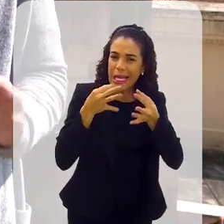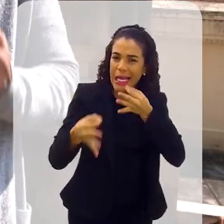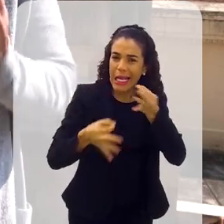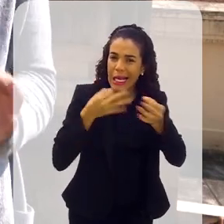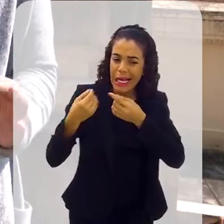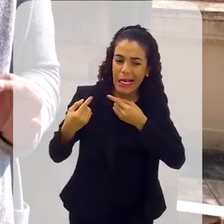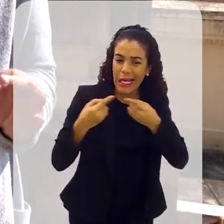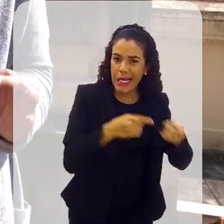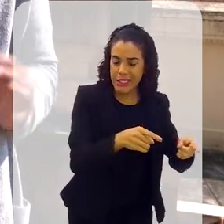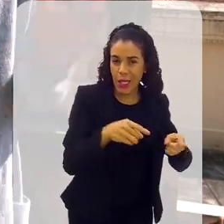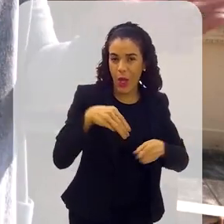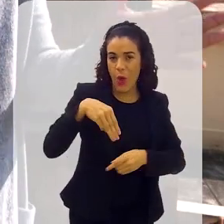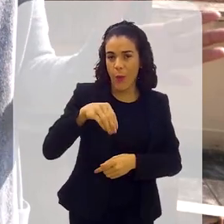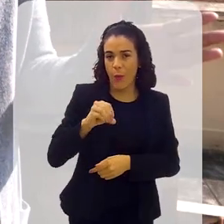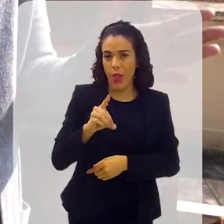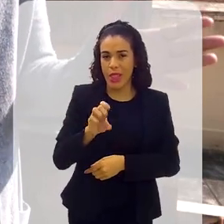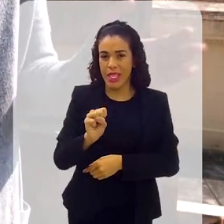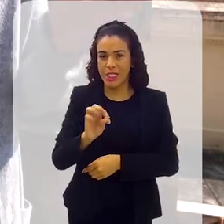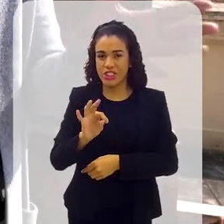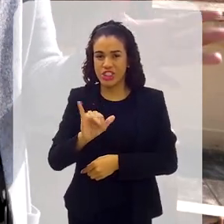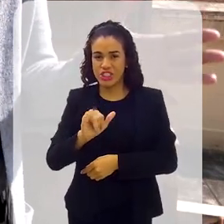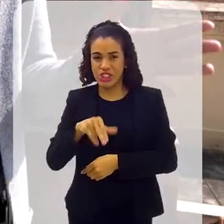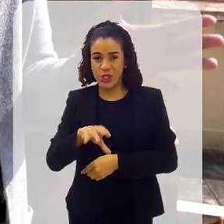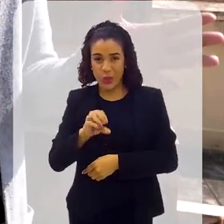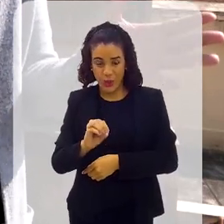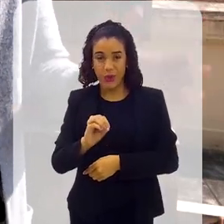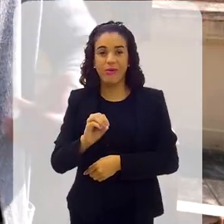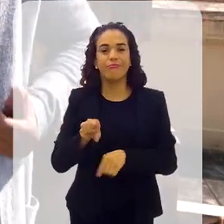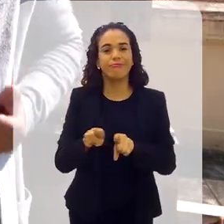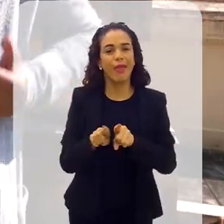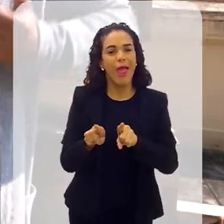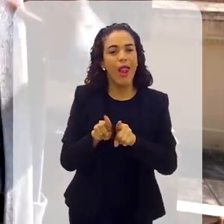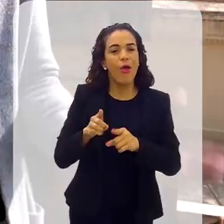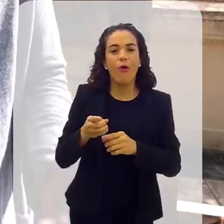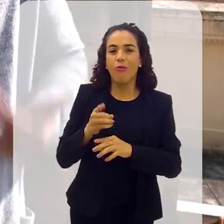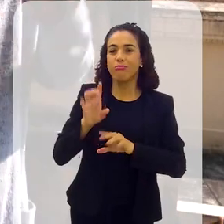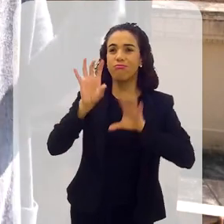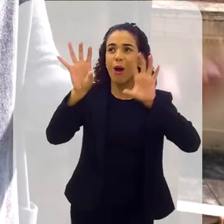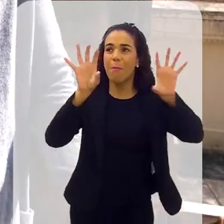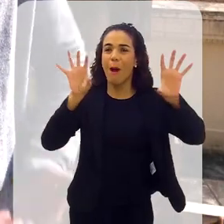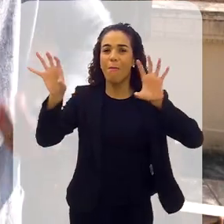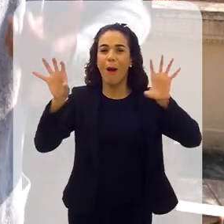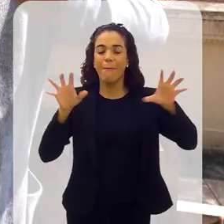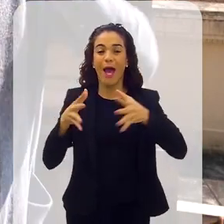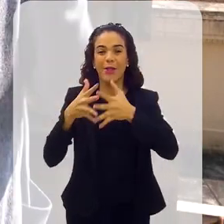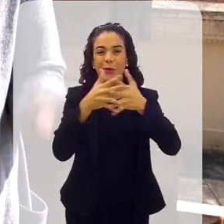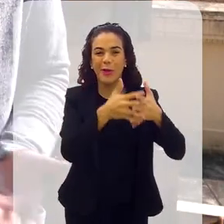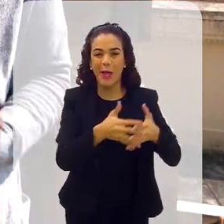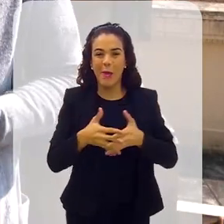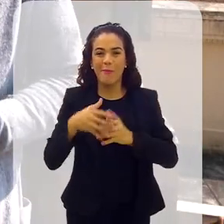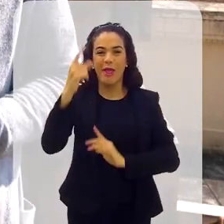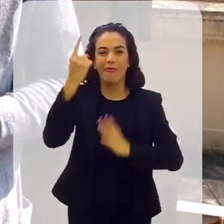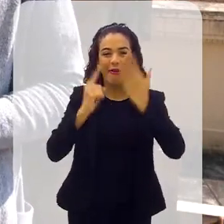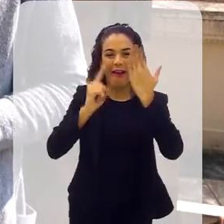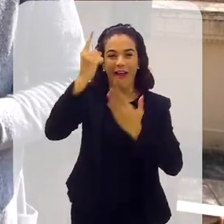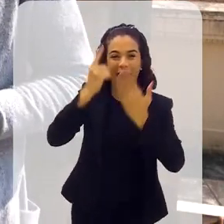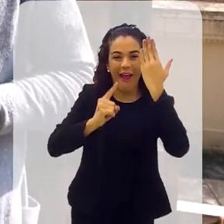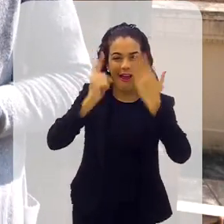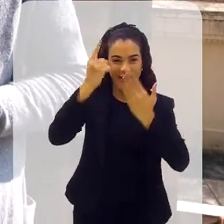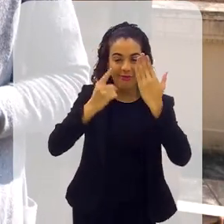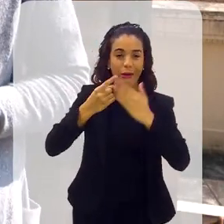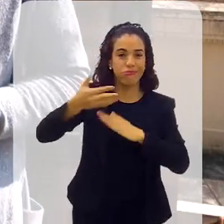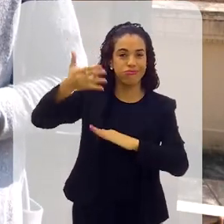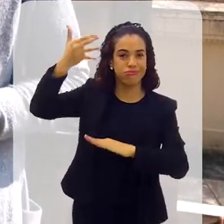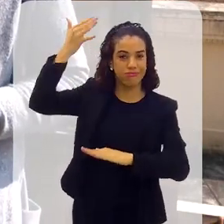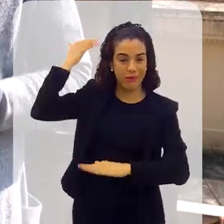crítica esvaziada. Modestino Canto e Armando Magalhães Correia eram grandes decoradores dos carros alegóricos do Carnaval